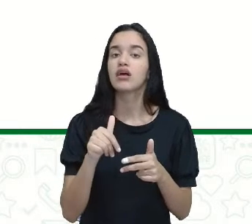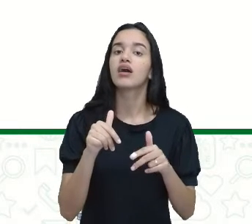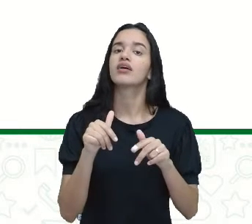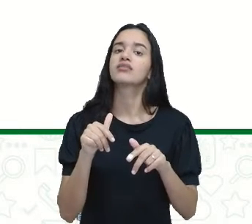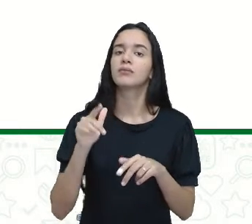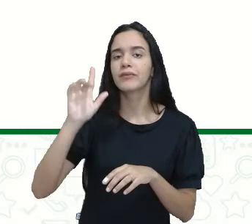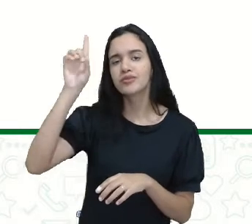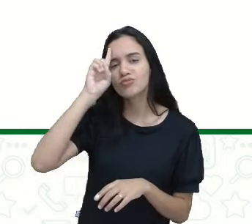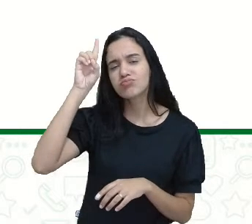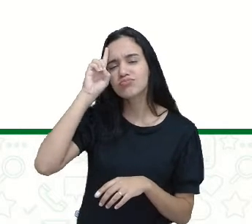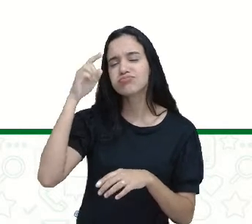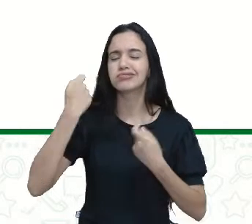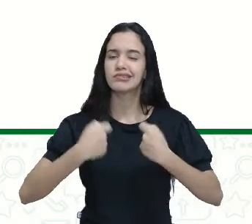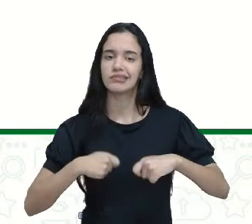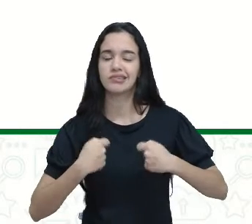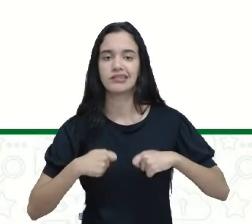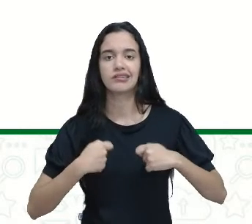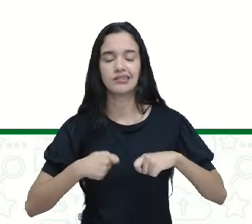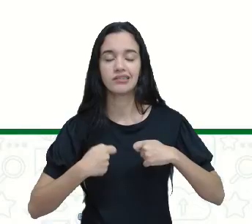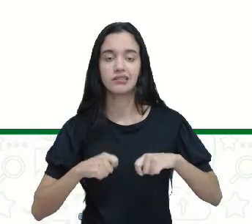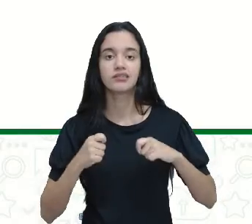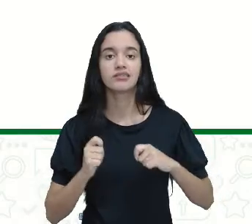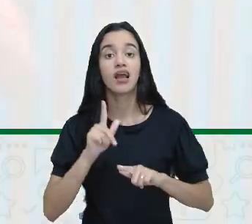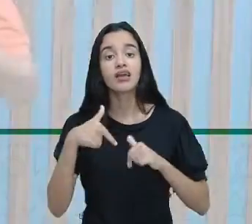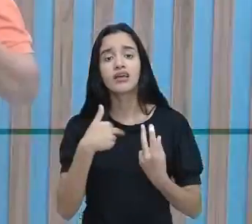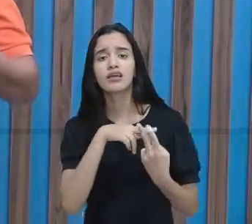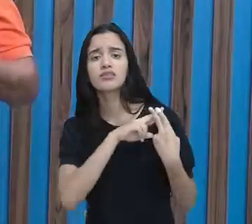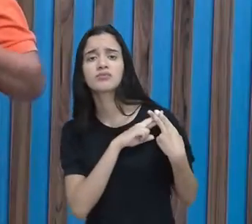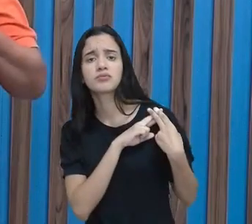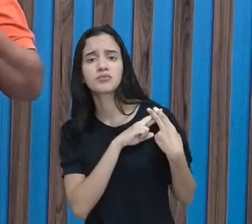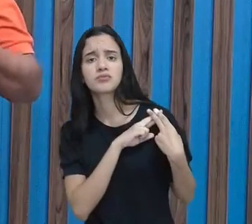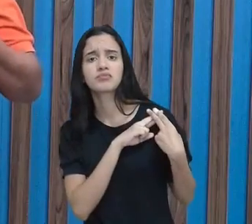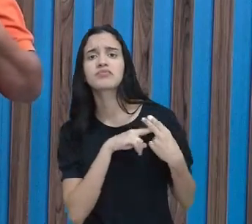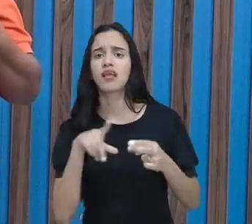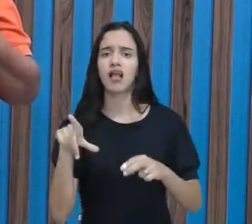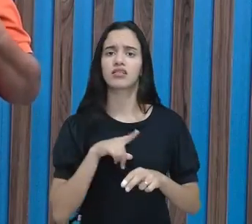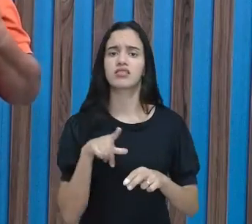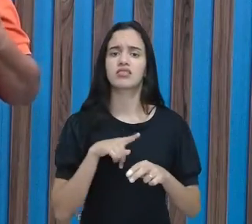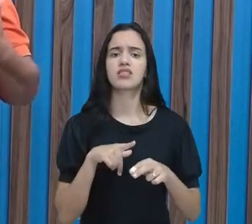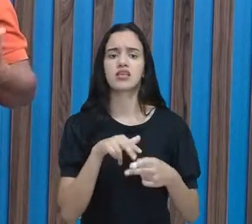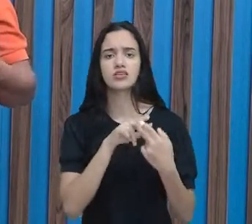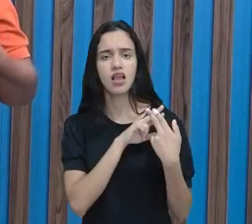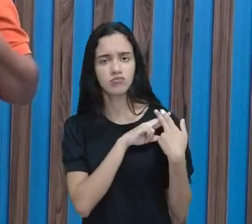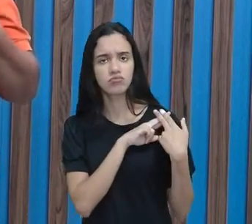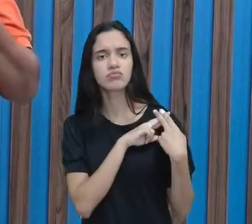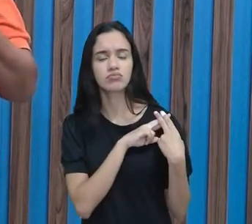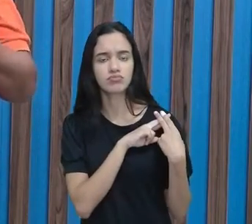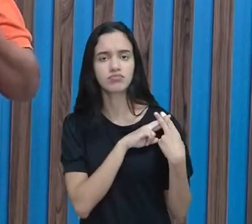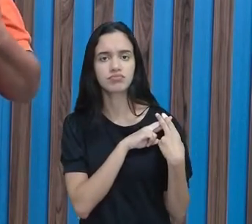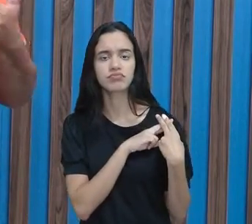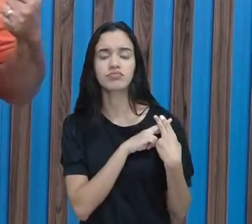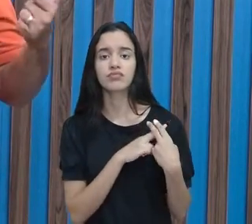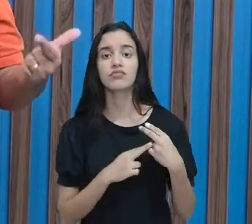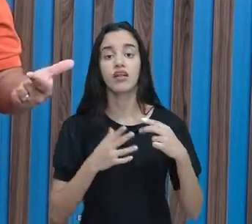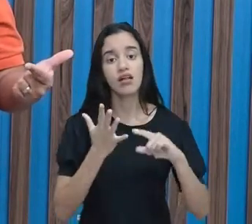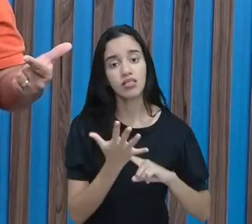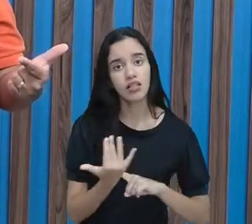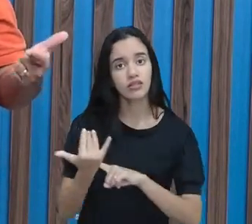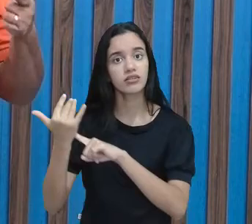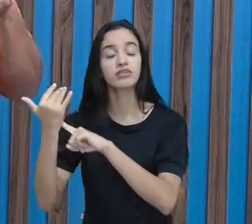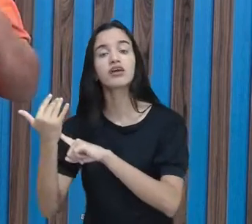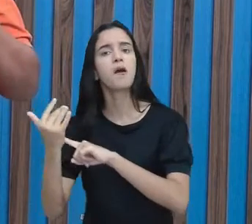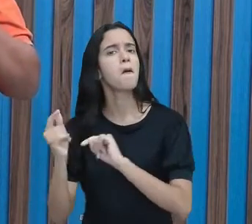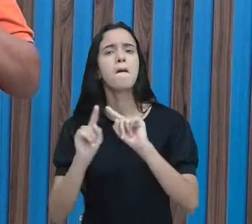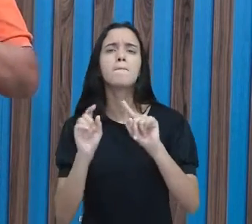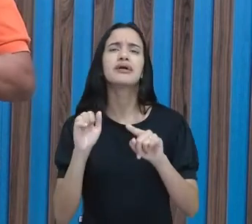nosso dia a dia mudaram. E quem é responsável por isso tem muita responsabilidade das tecnologias.